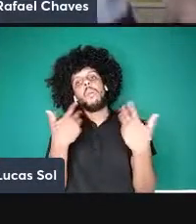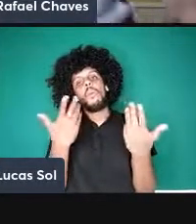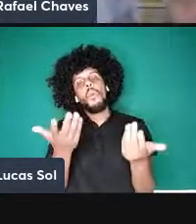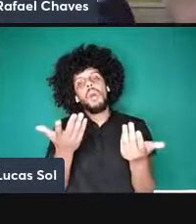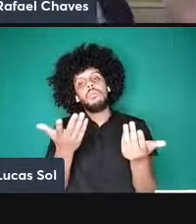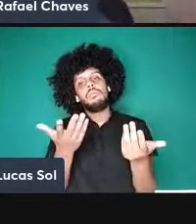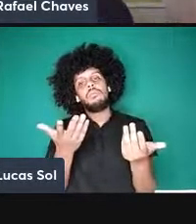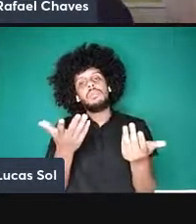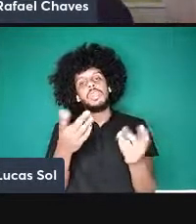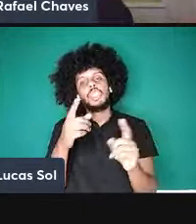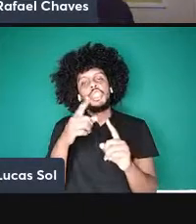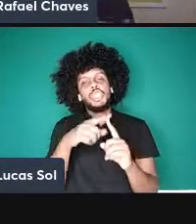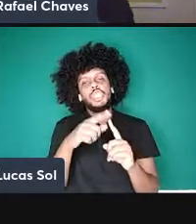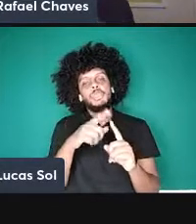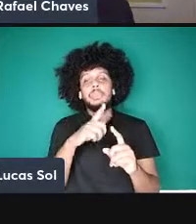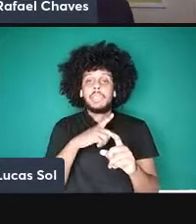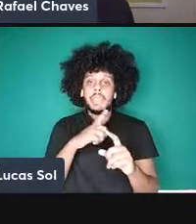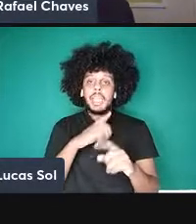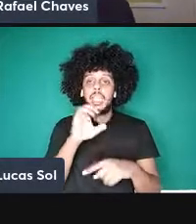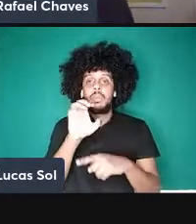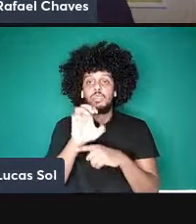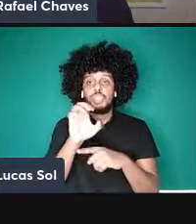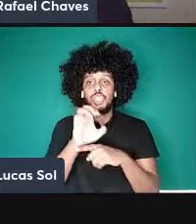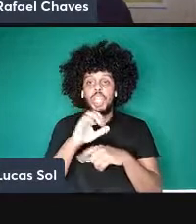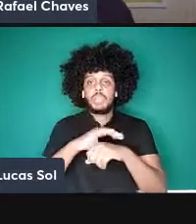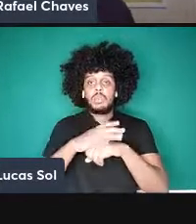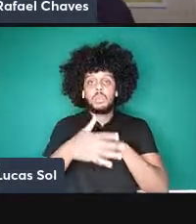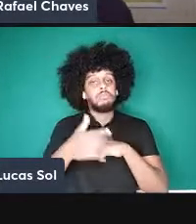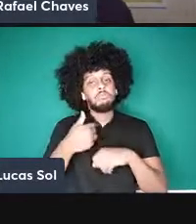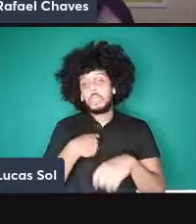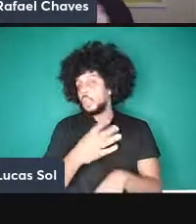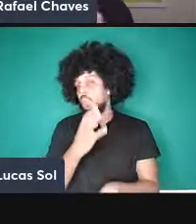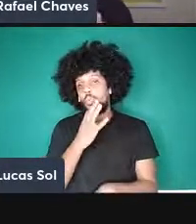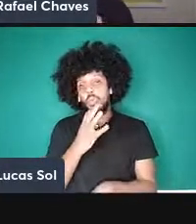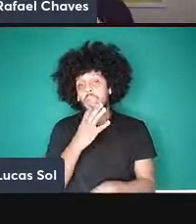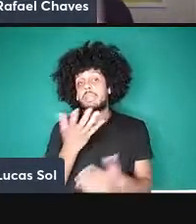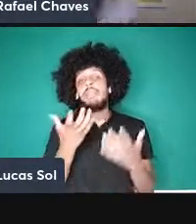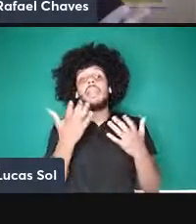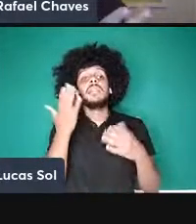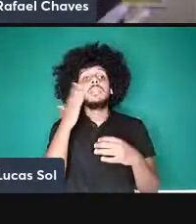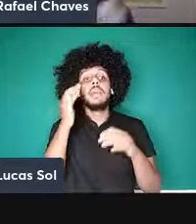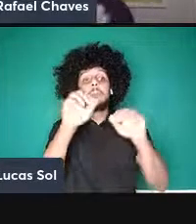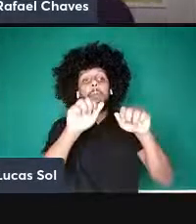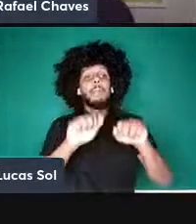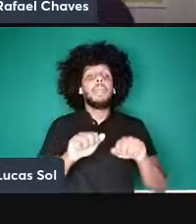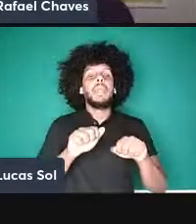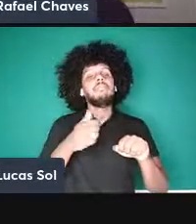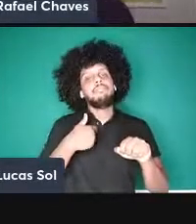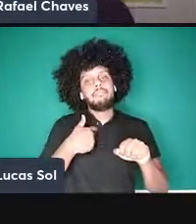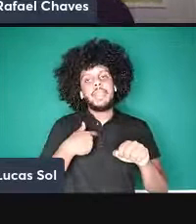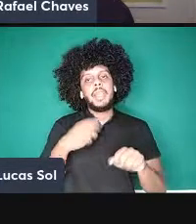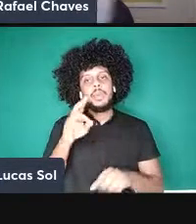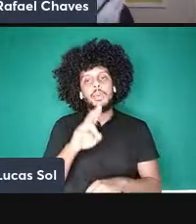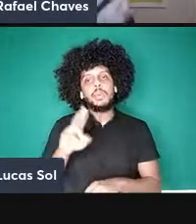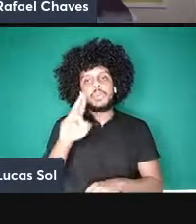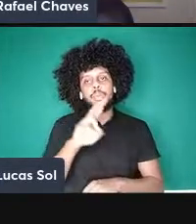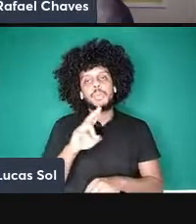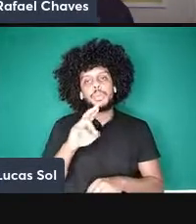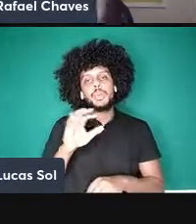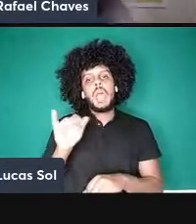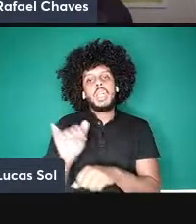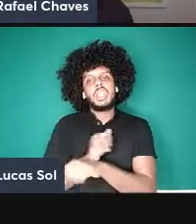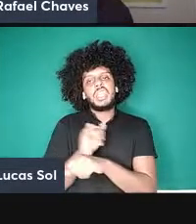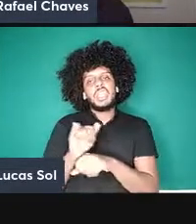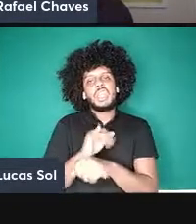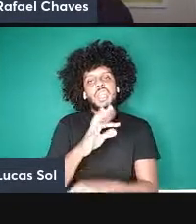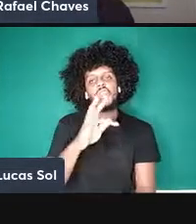tenho um estado quântico desconhecido se eu quero saber que estado é esse eu faço uma tomografia e para fazer uma tomografia eu preciso